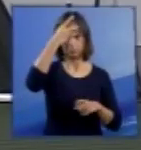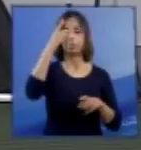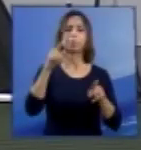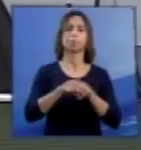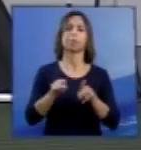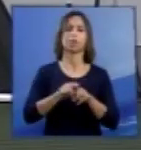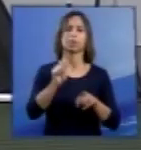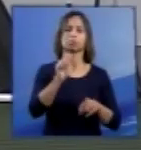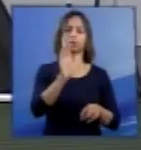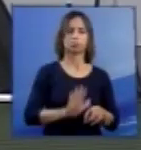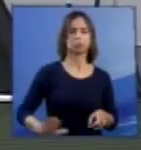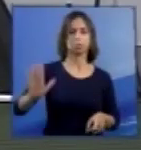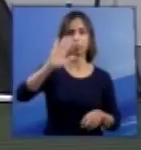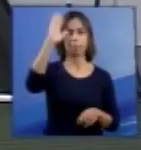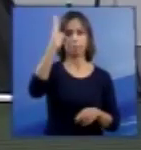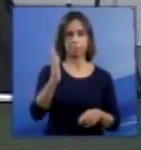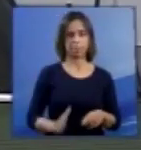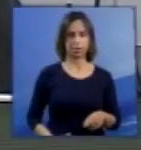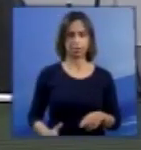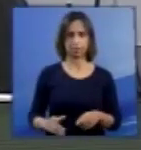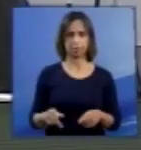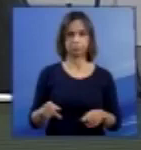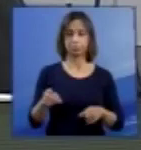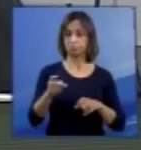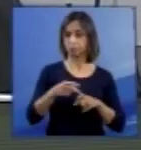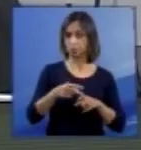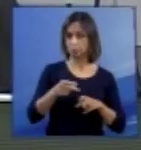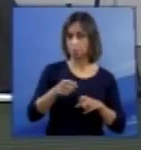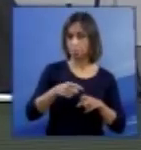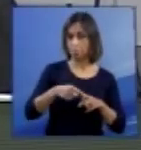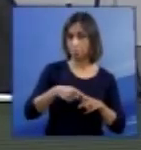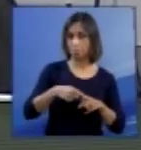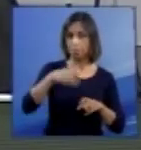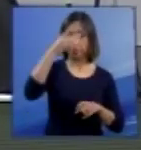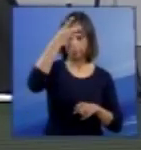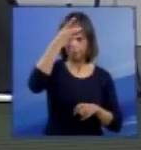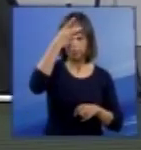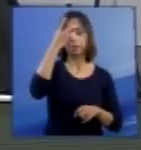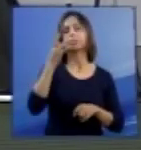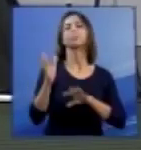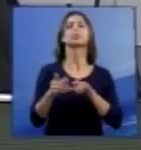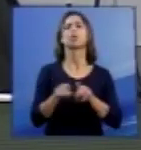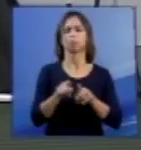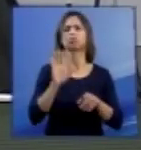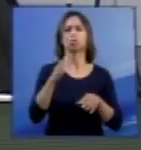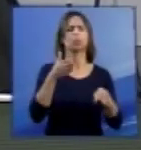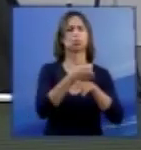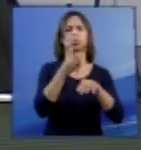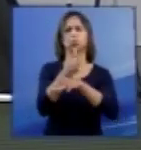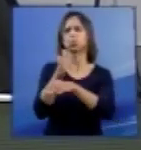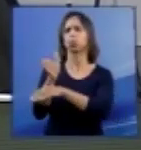-Espírita do Brasil, tendo participado também de inúmeros congressos.